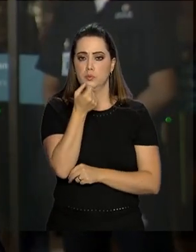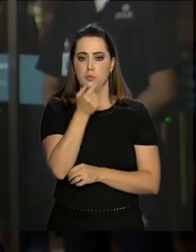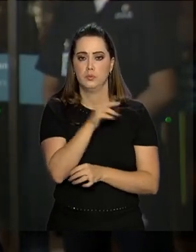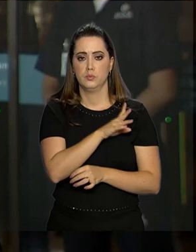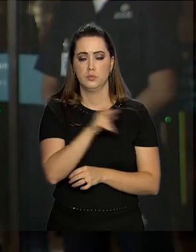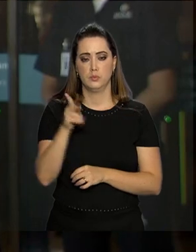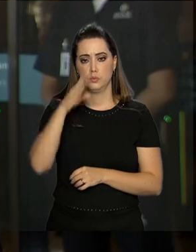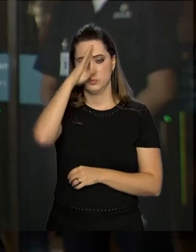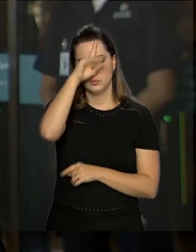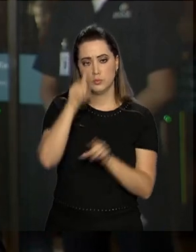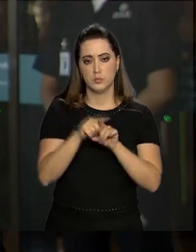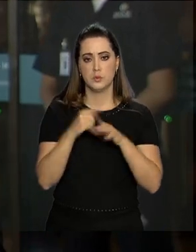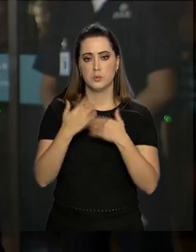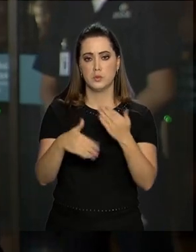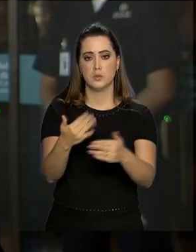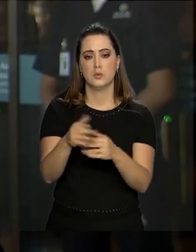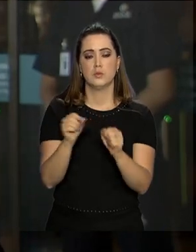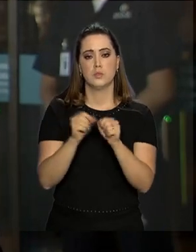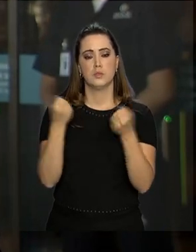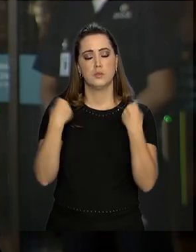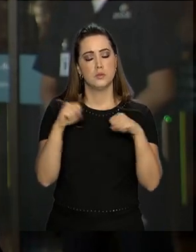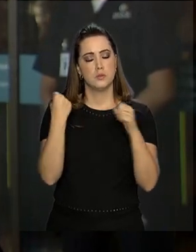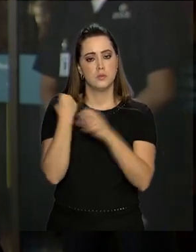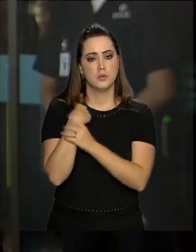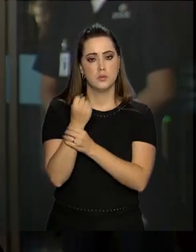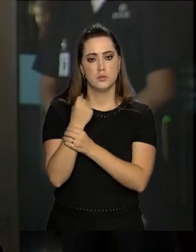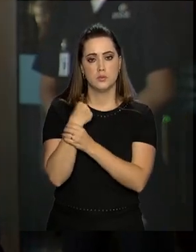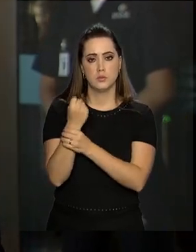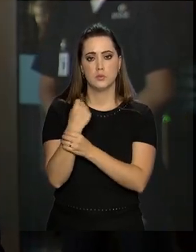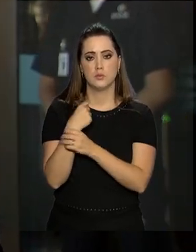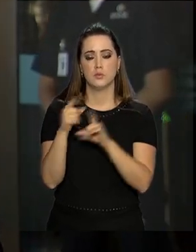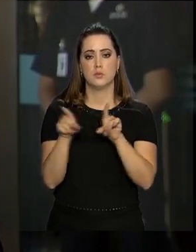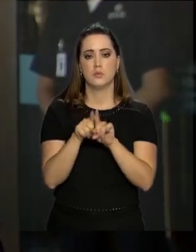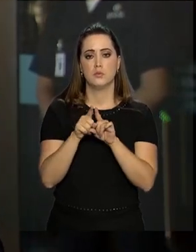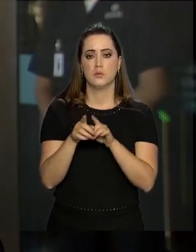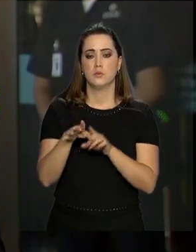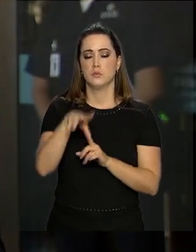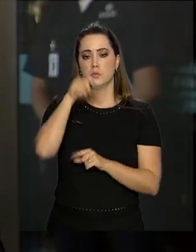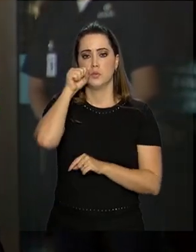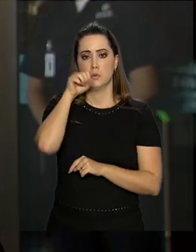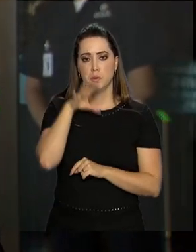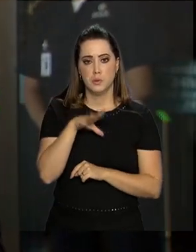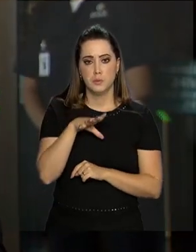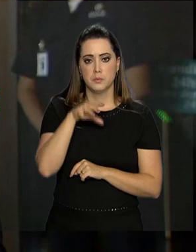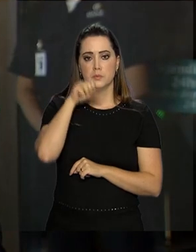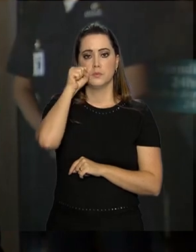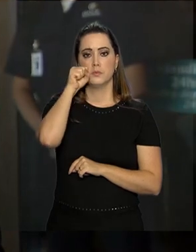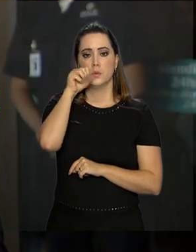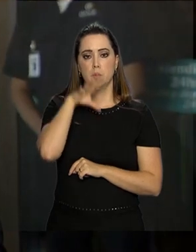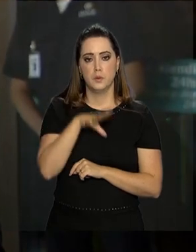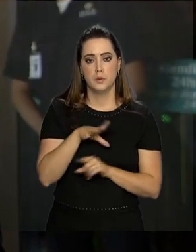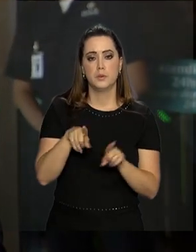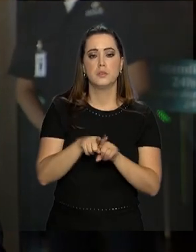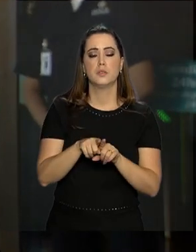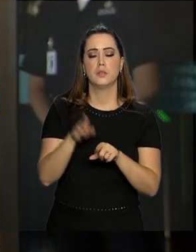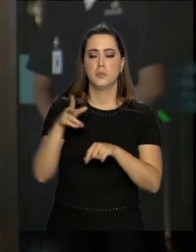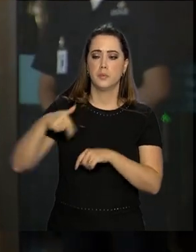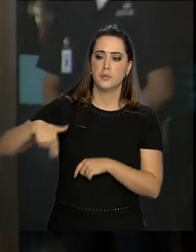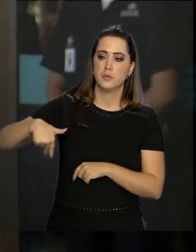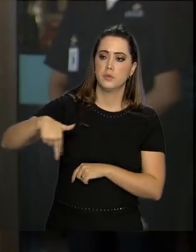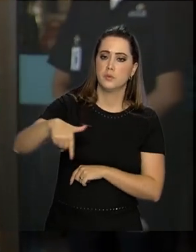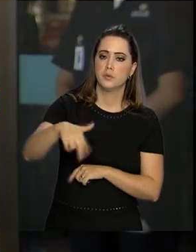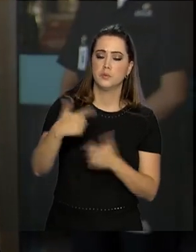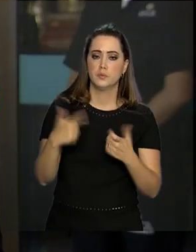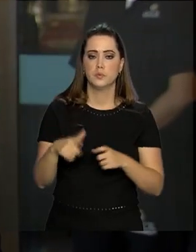Bolsonaro continua também realizando exercícios de fisioterapia muscular e respiratória, além de caminhadas nos corredores. De